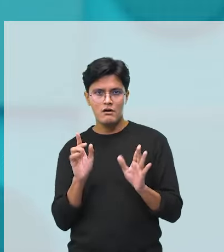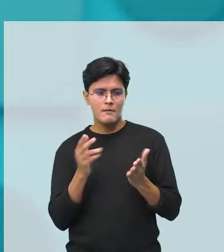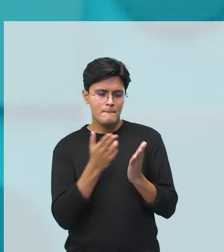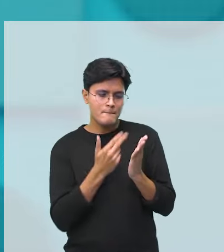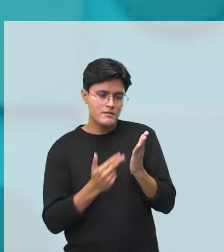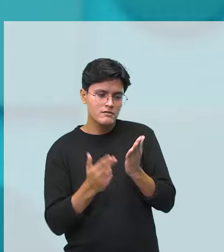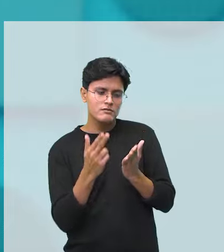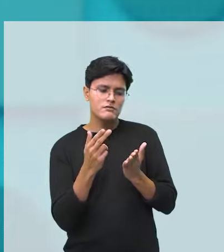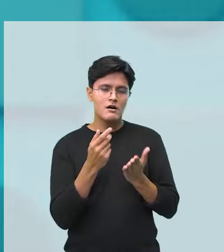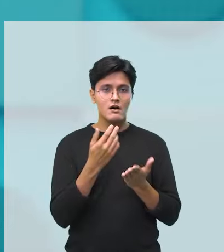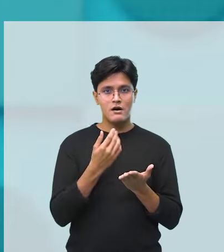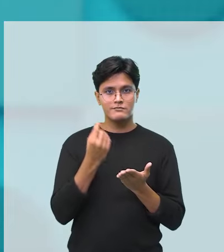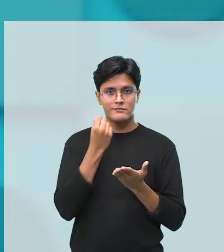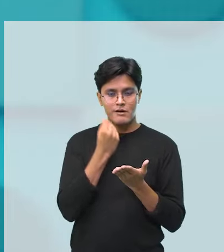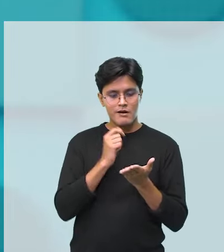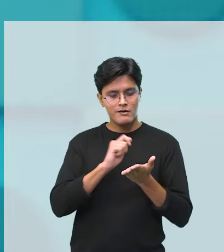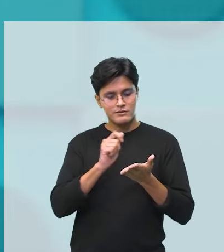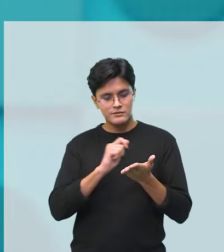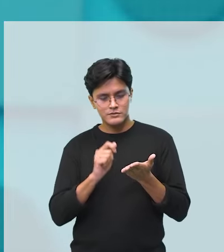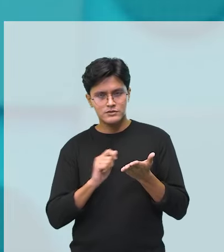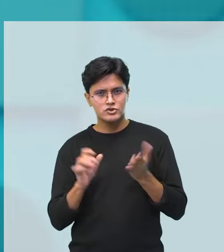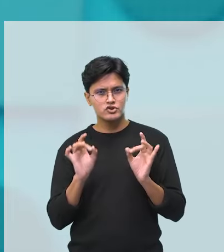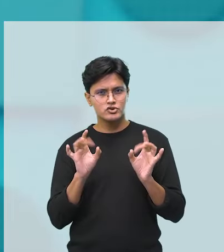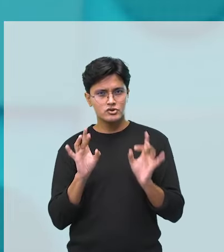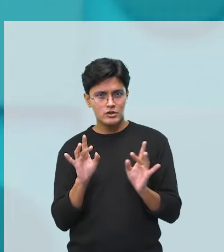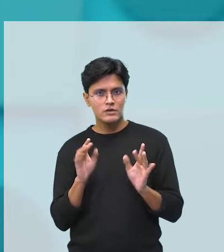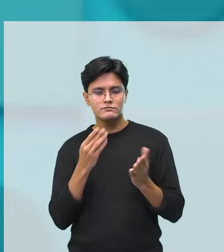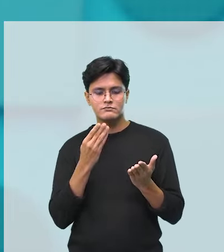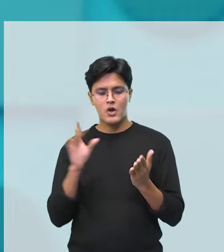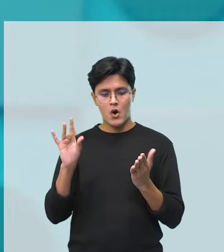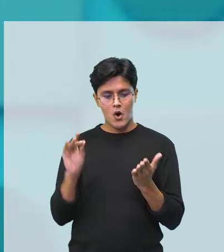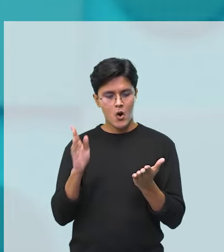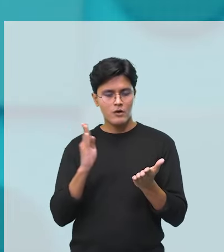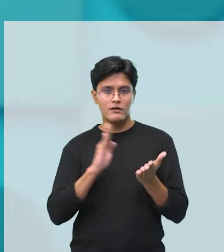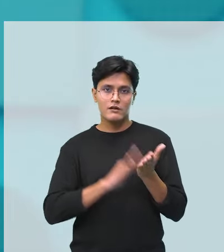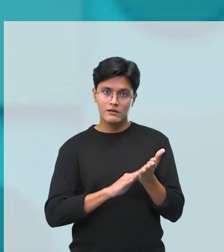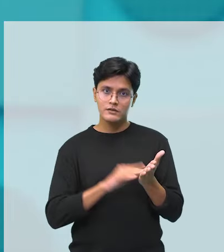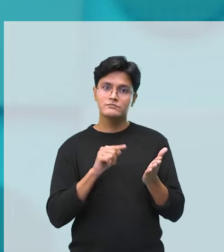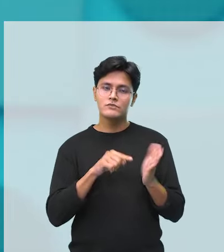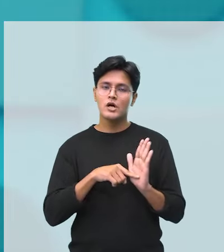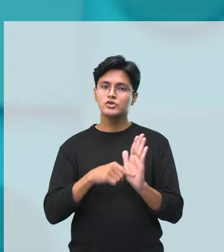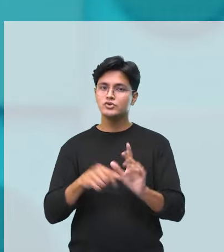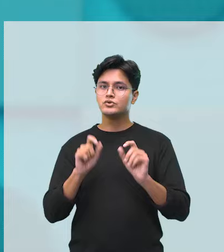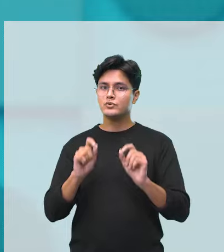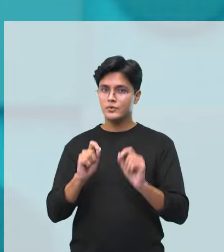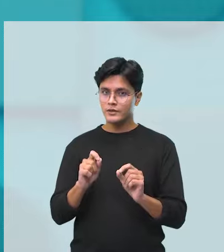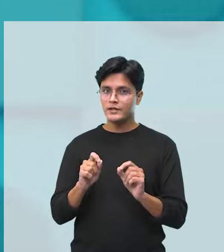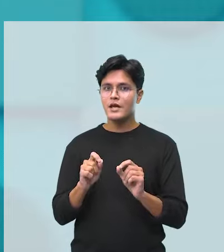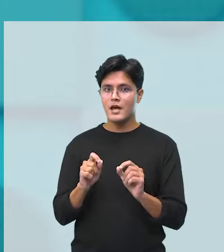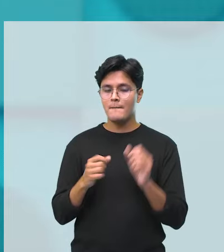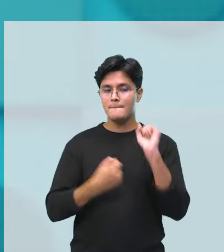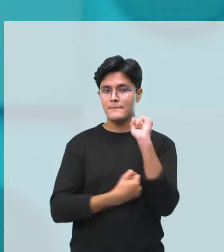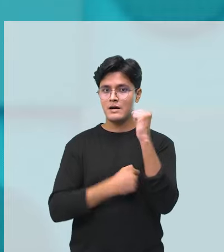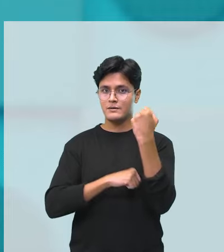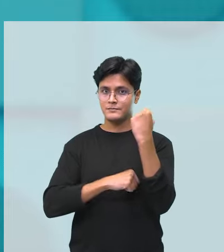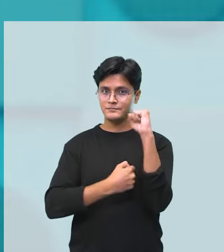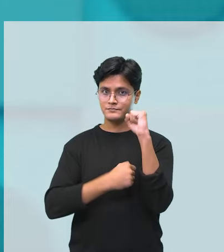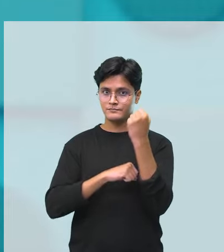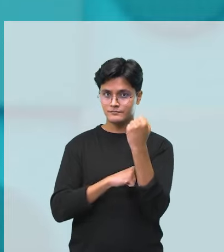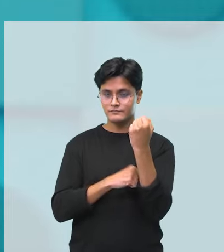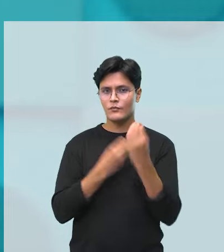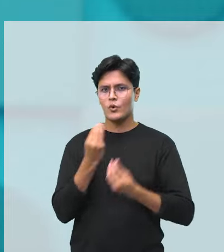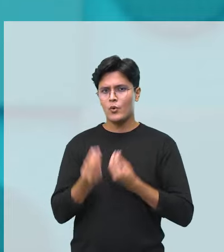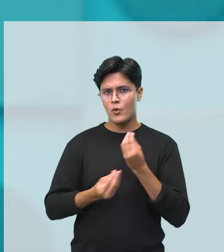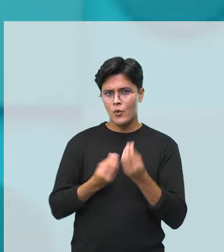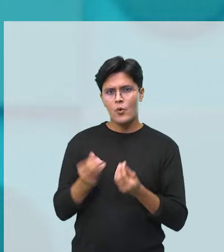o pintar, o amassar bolinha, o colar, ajuda o quê? Na movimentação, na, ali de você ter equilíbrio, como